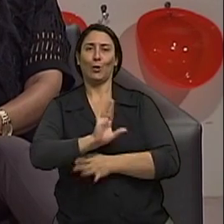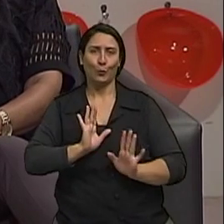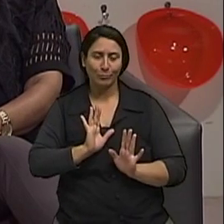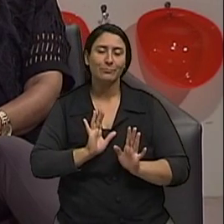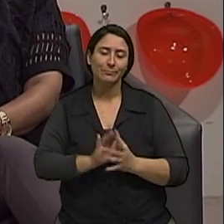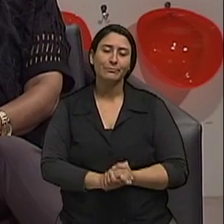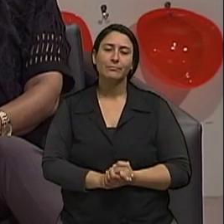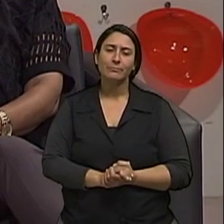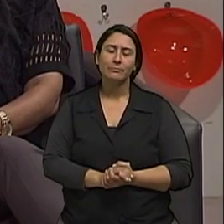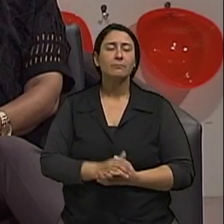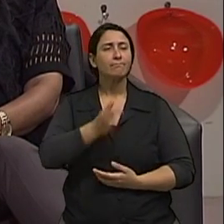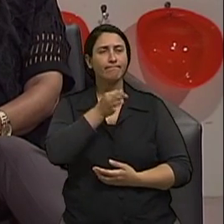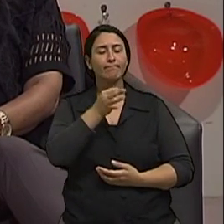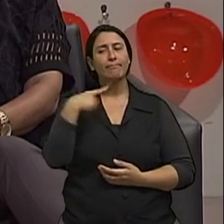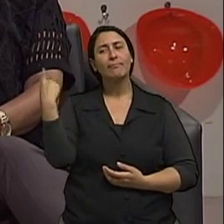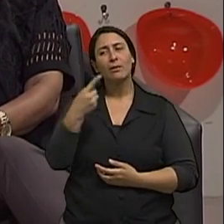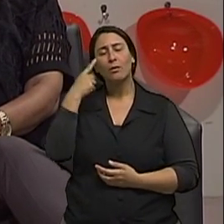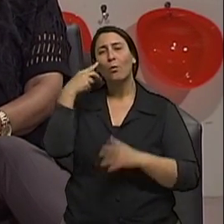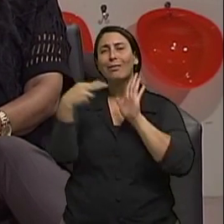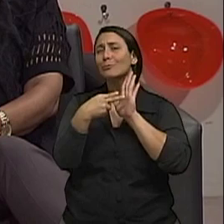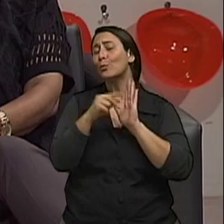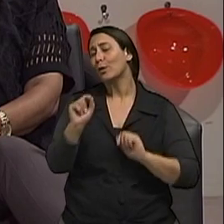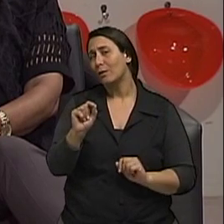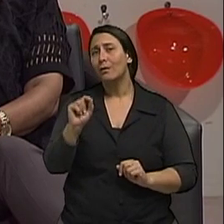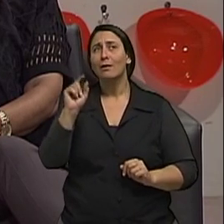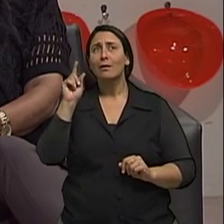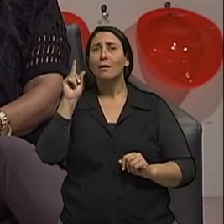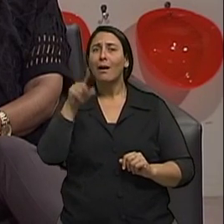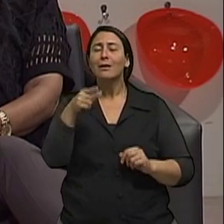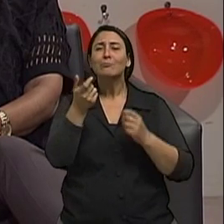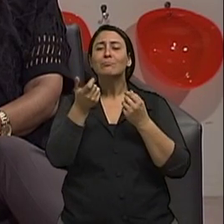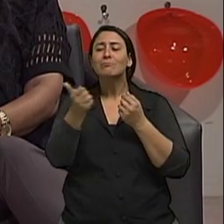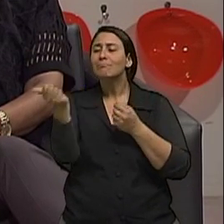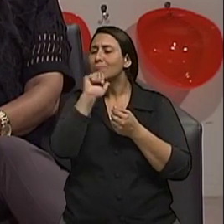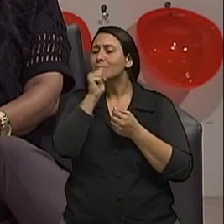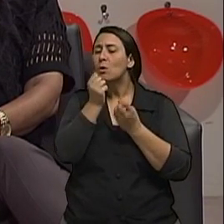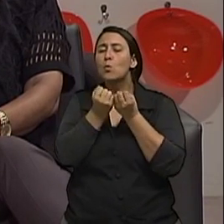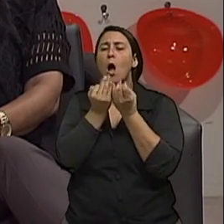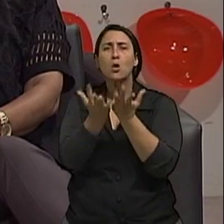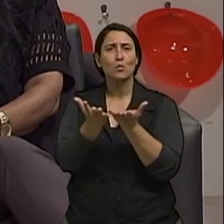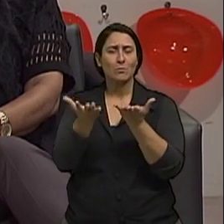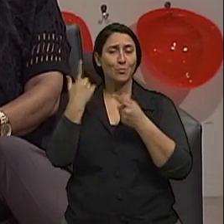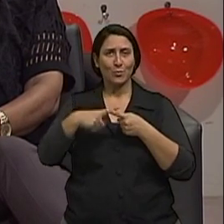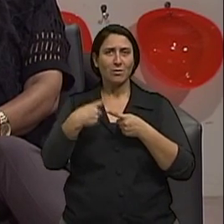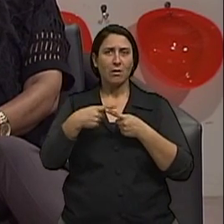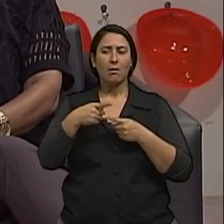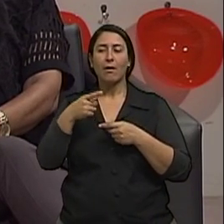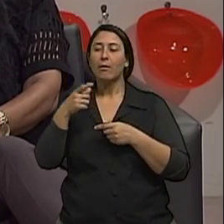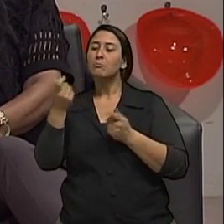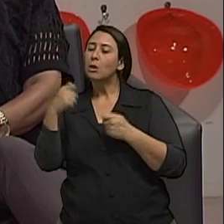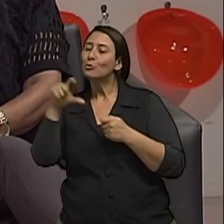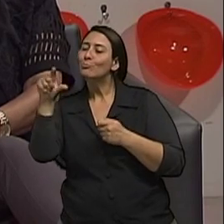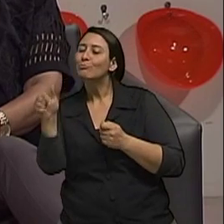o que a gente está chamando atenção aqui é a questão dessa dosagem, né, doutor? De que o que é veneno